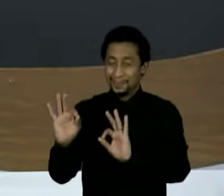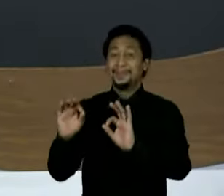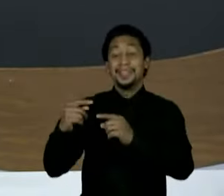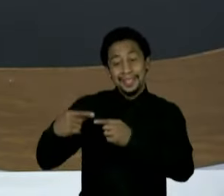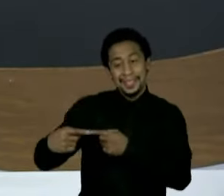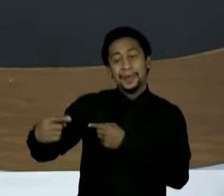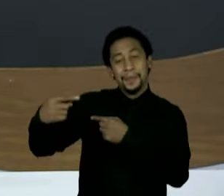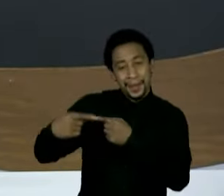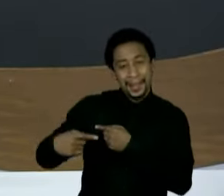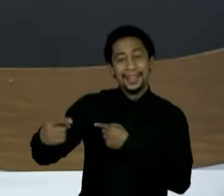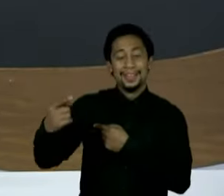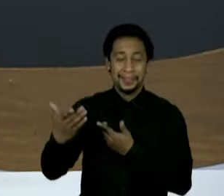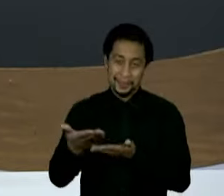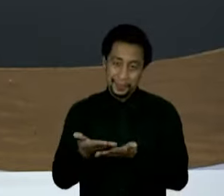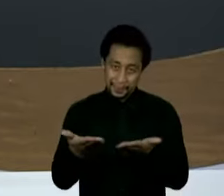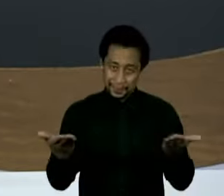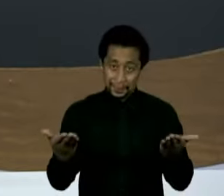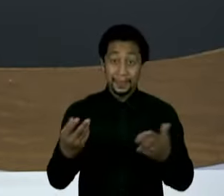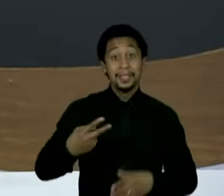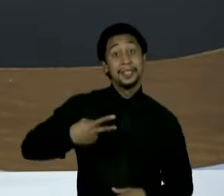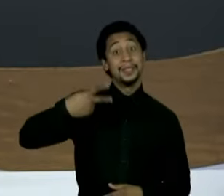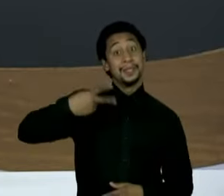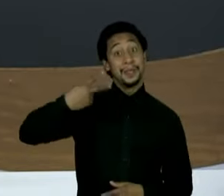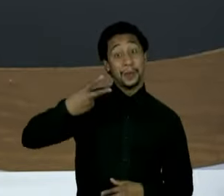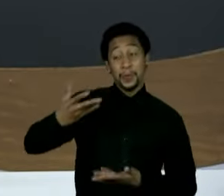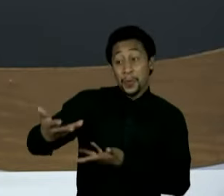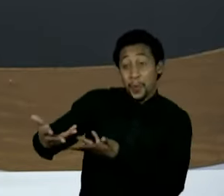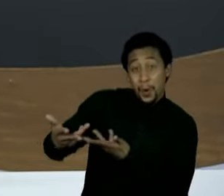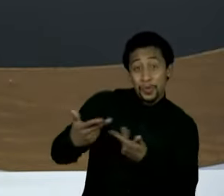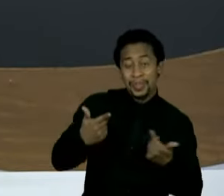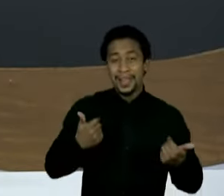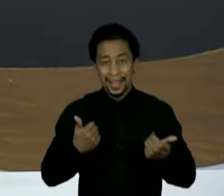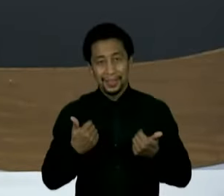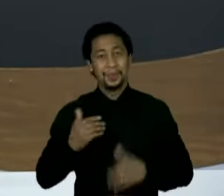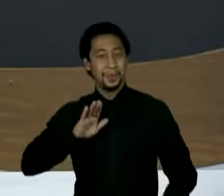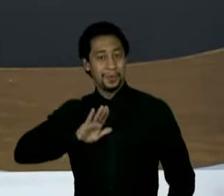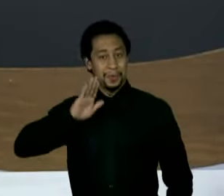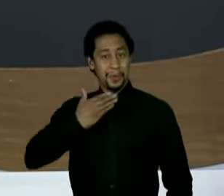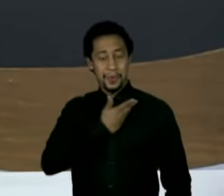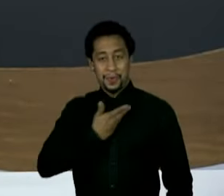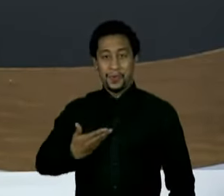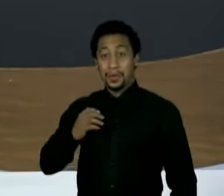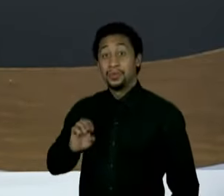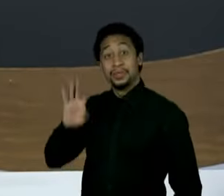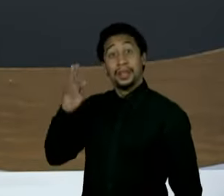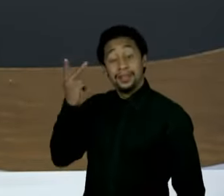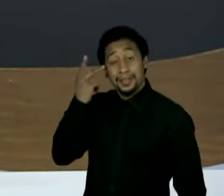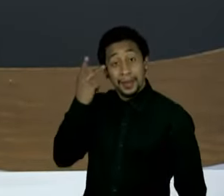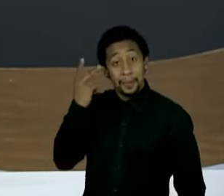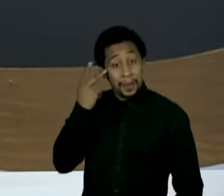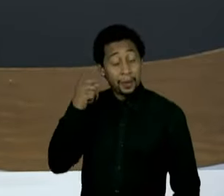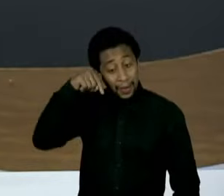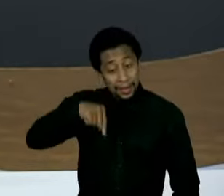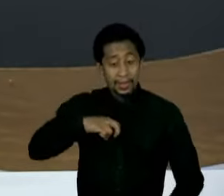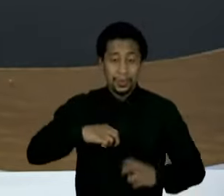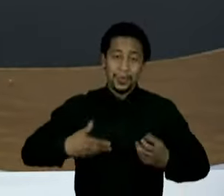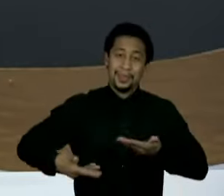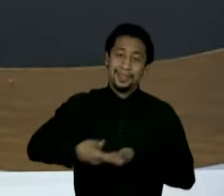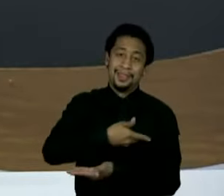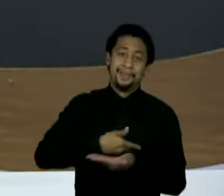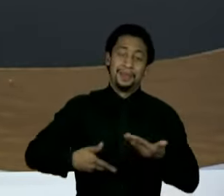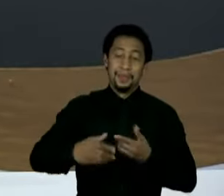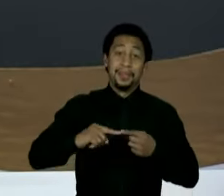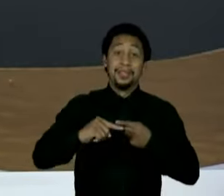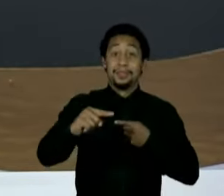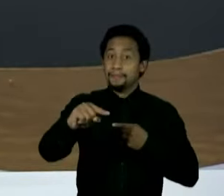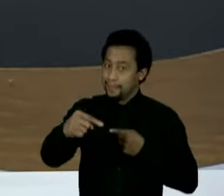semanas. Esta foi a segunda sabatina com os principais pré-candidatos ao governo do estado de São Paulo, aqui no Roda Viva. Na